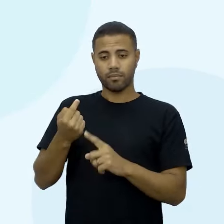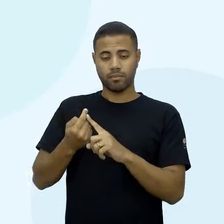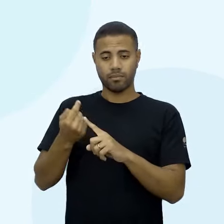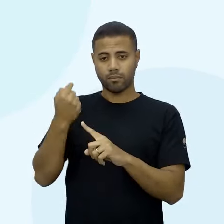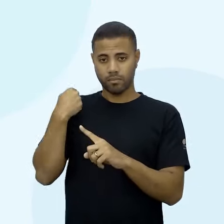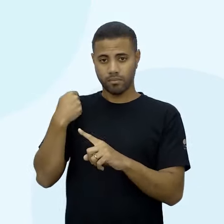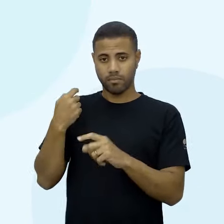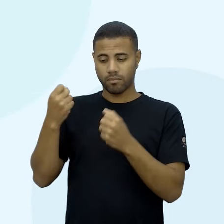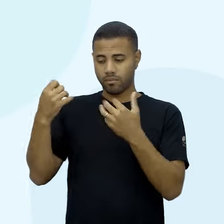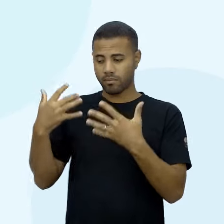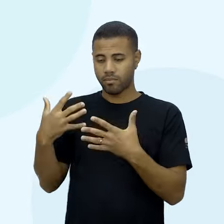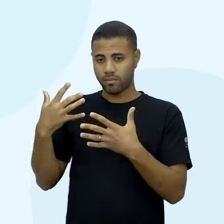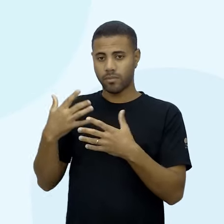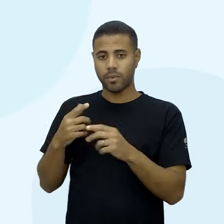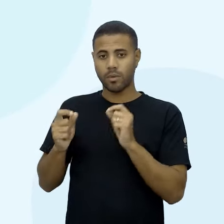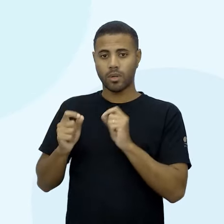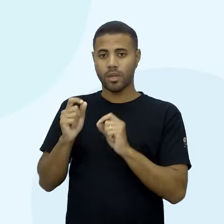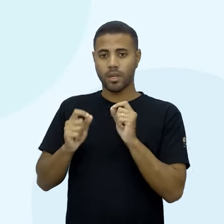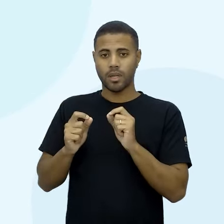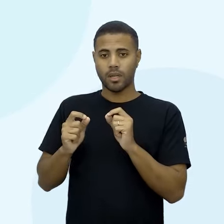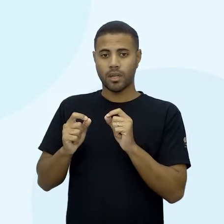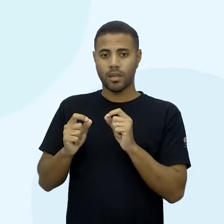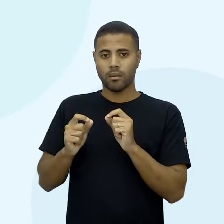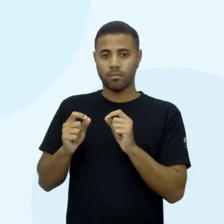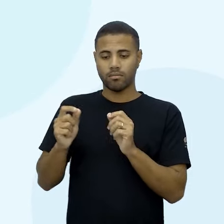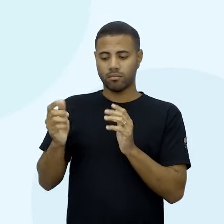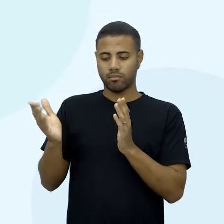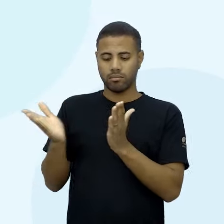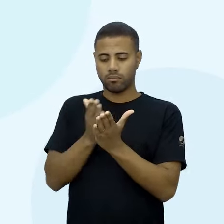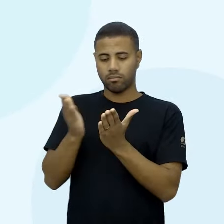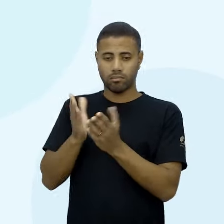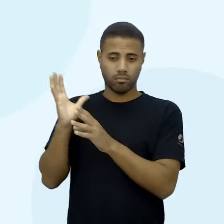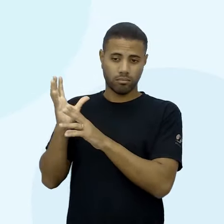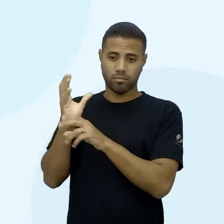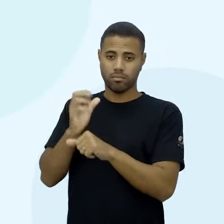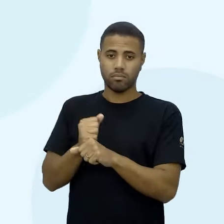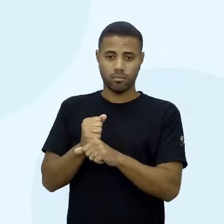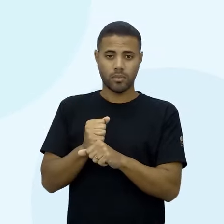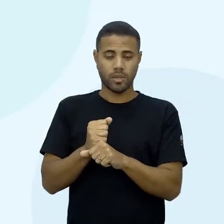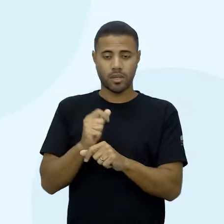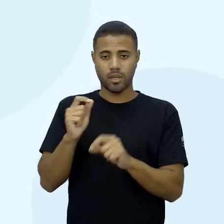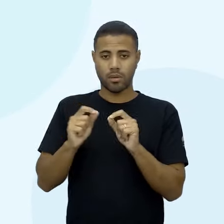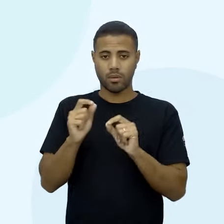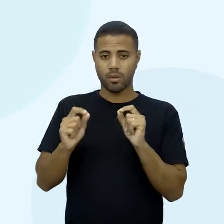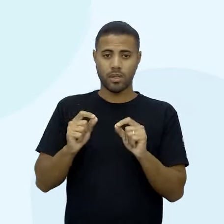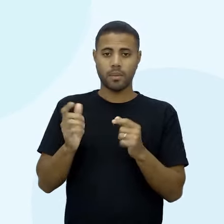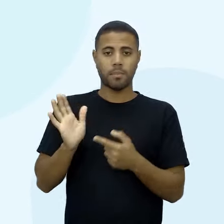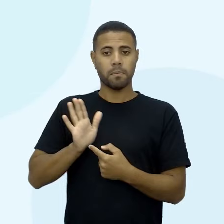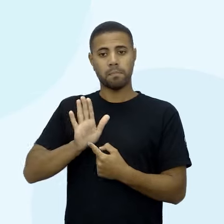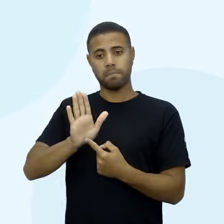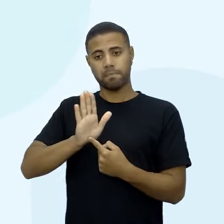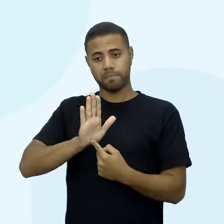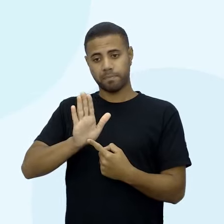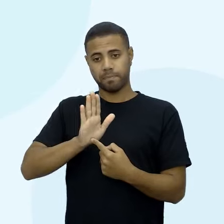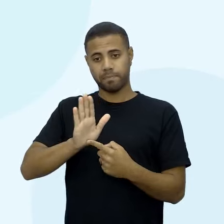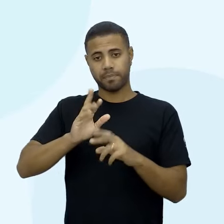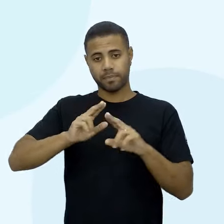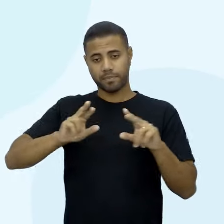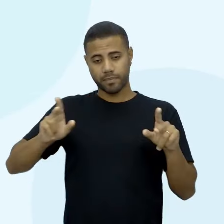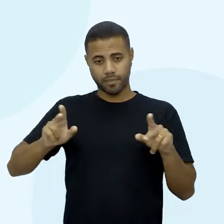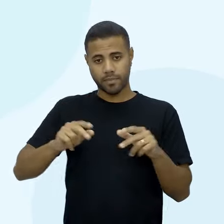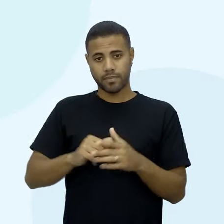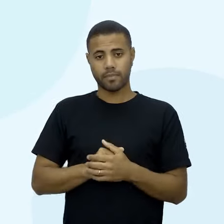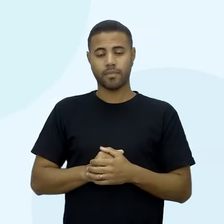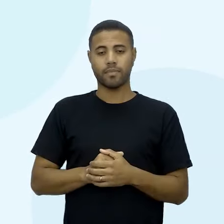nos anos finais sobre a diferença entre variável, né, e incógnita. No caso aí são o quê? No caso aí são variáveis,